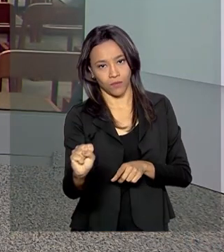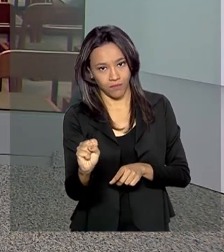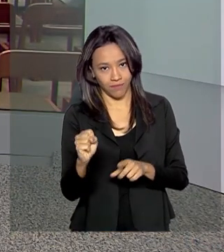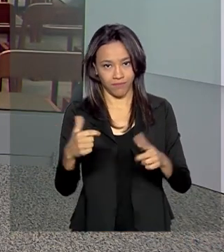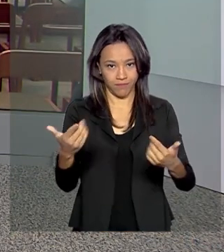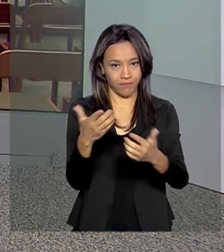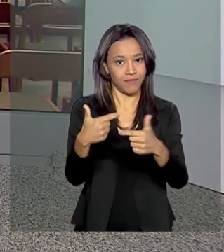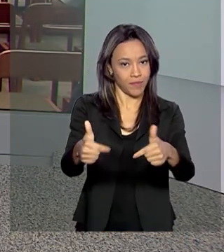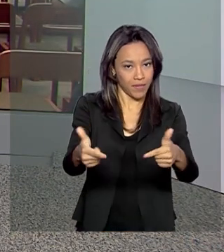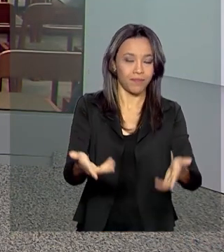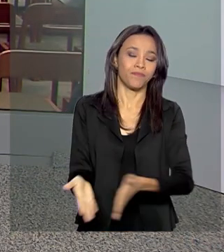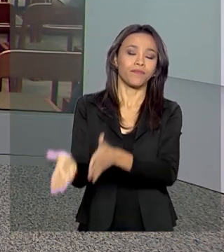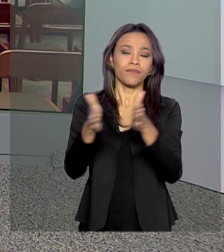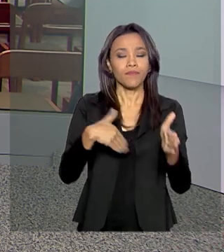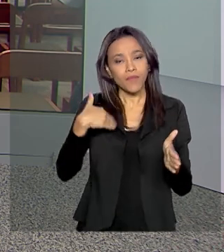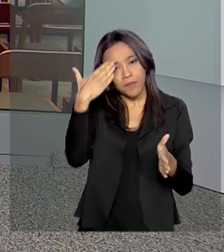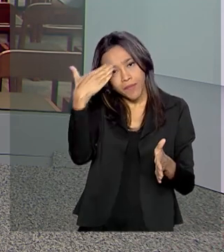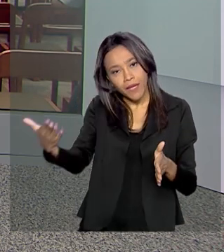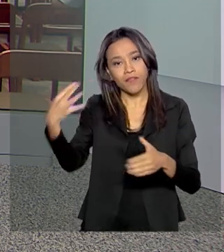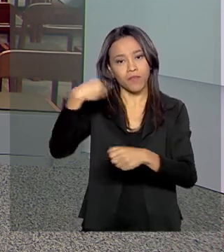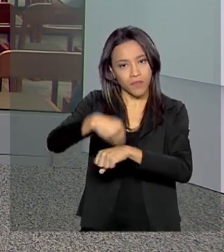Obrigada, Marcelo, pelas suas informações. Bom trabalho por aí.